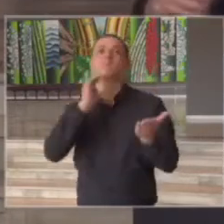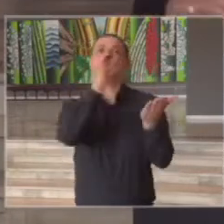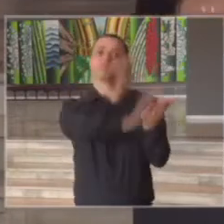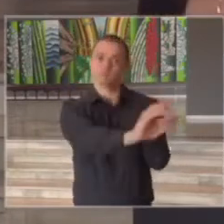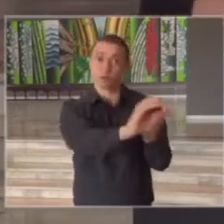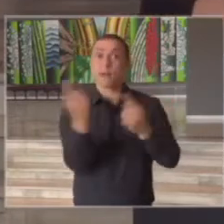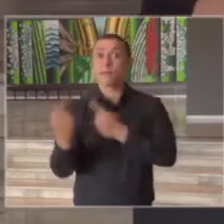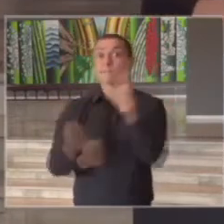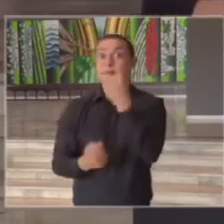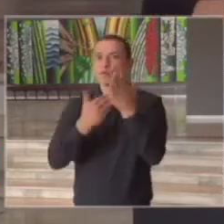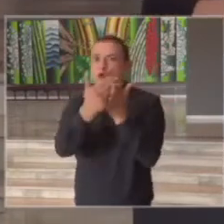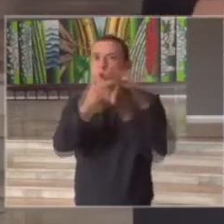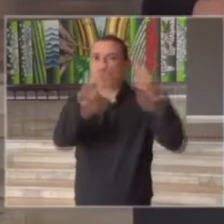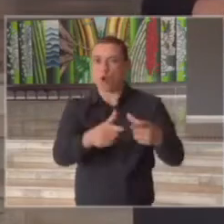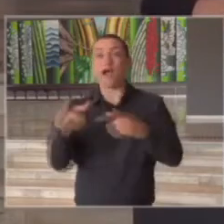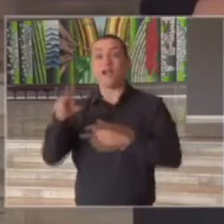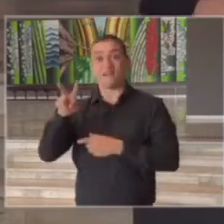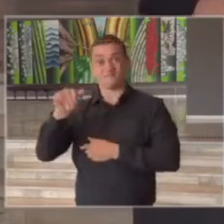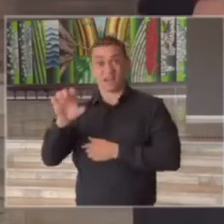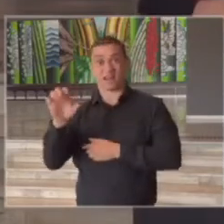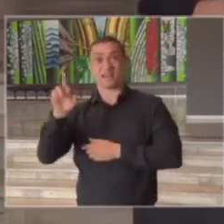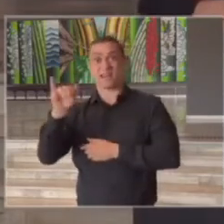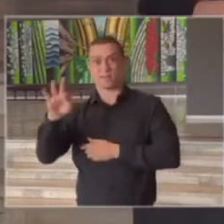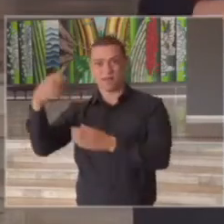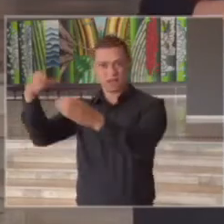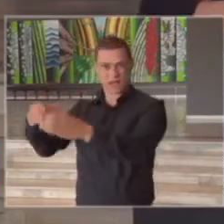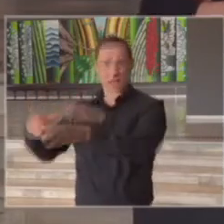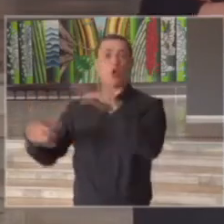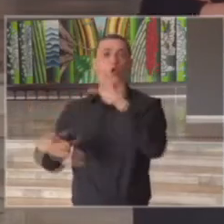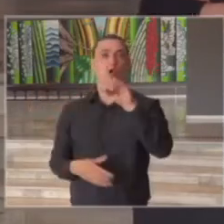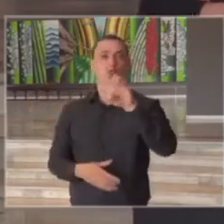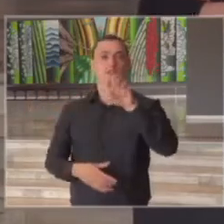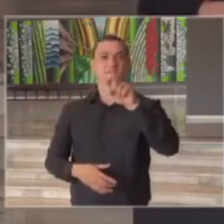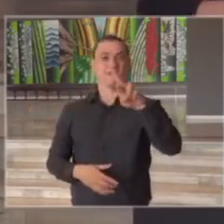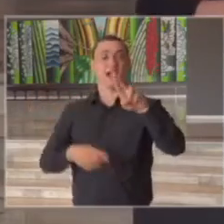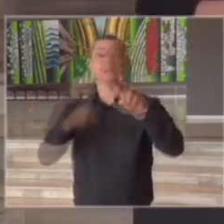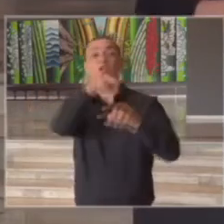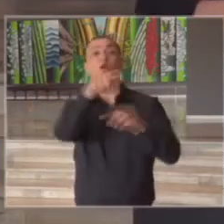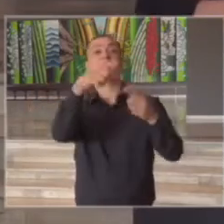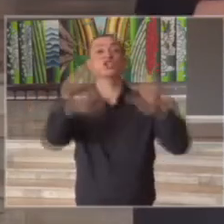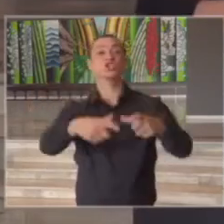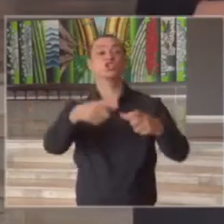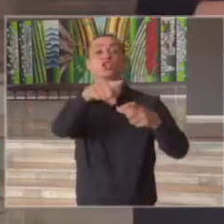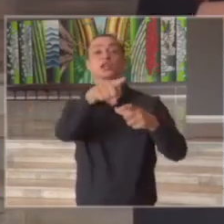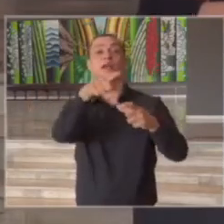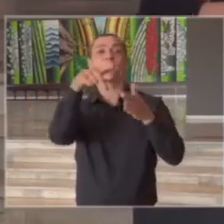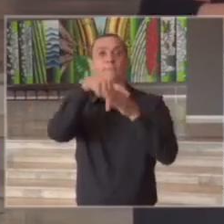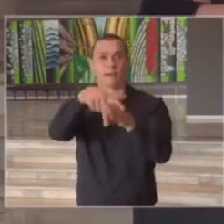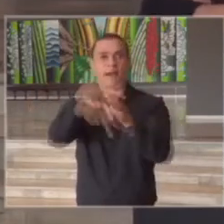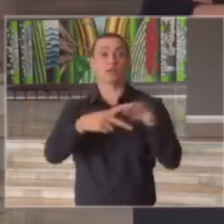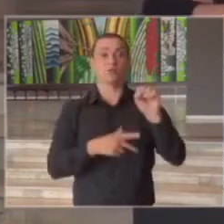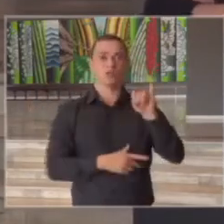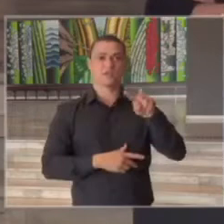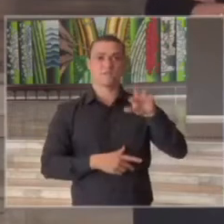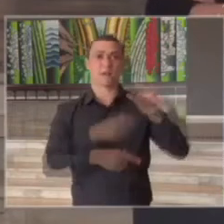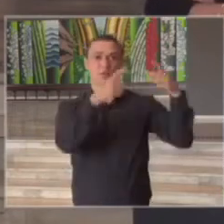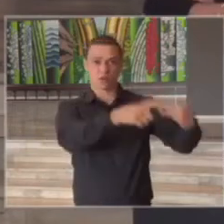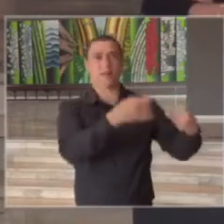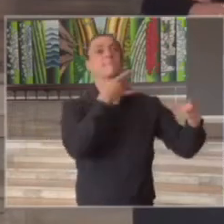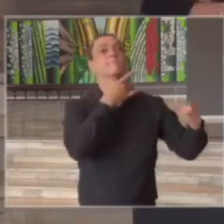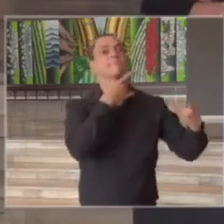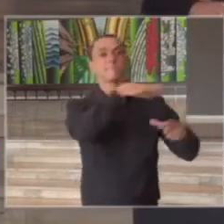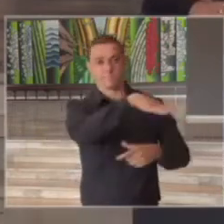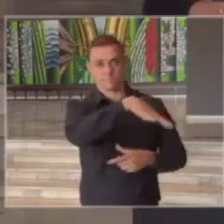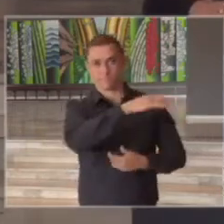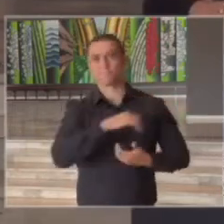pelo consaúde do Vale do Ribeira pelo Codevar de Barretos e pelo CIVAP de Assis na região de Marília pode passar por